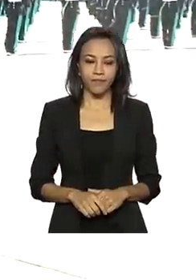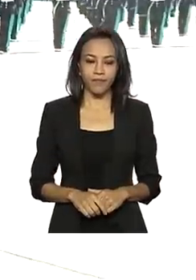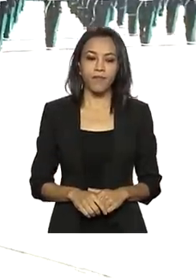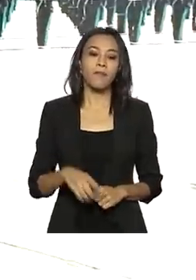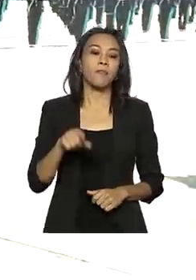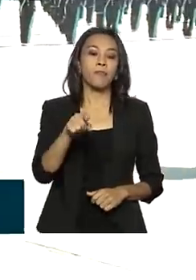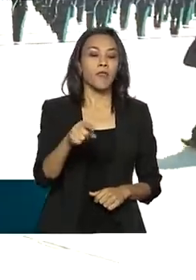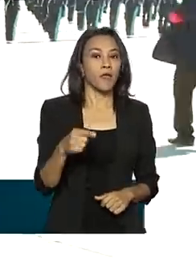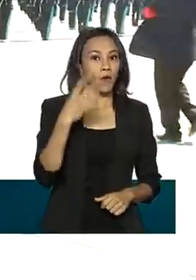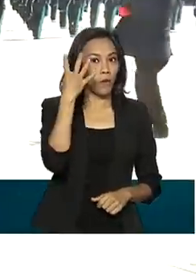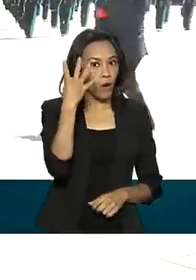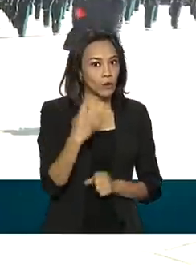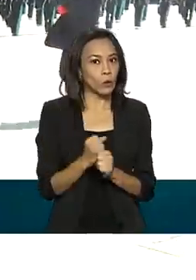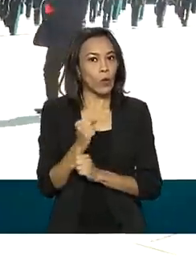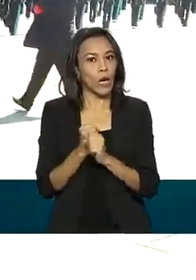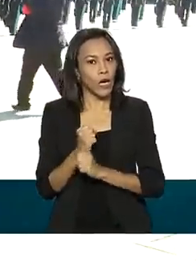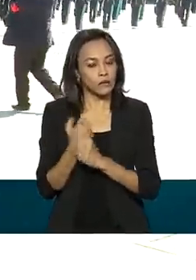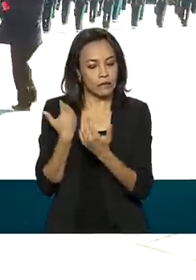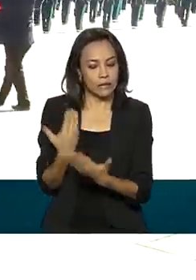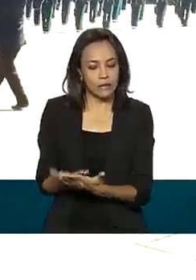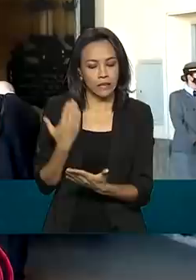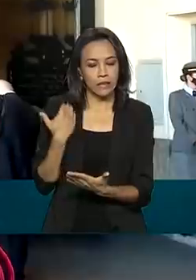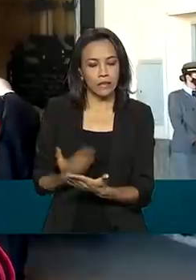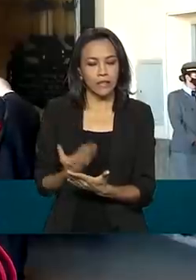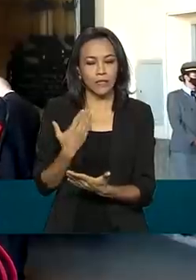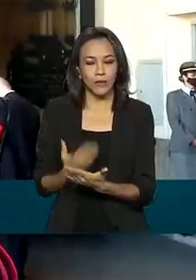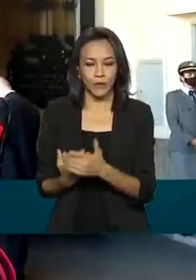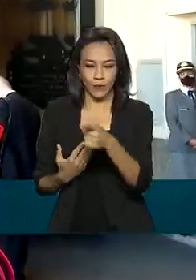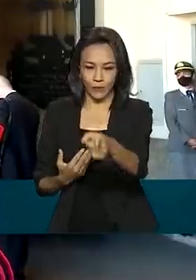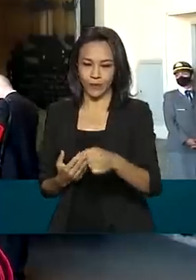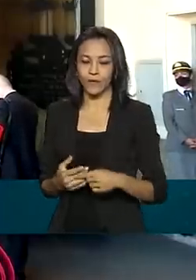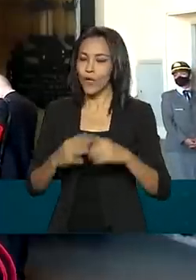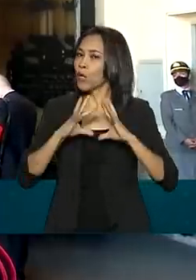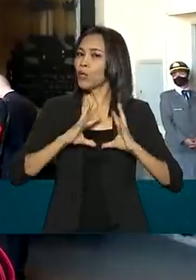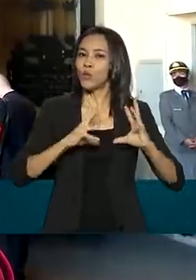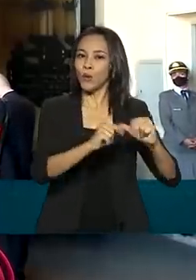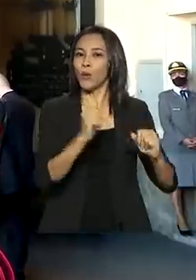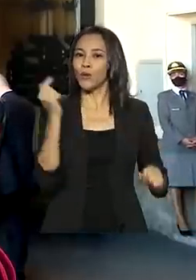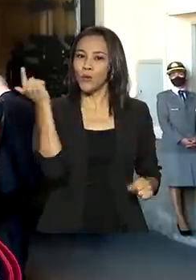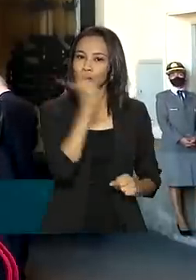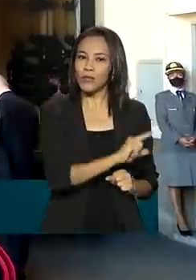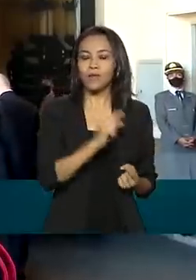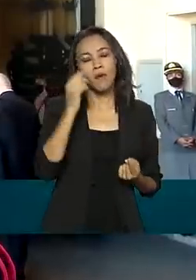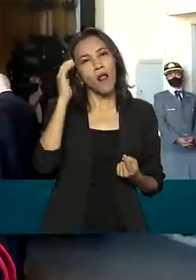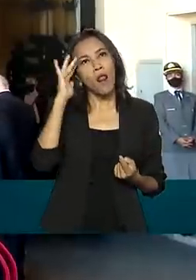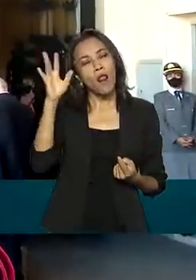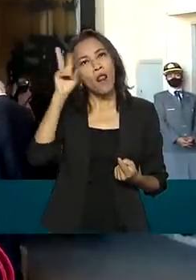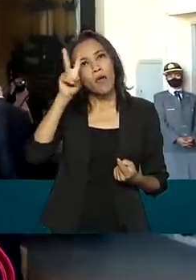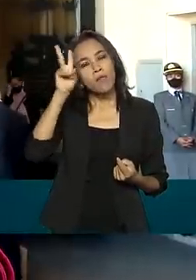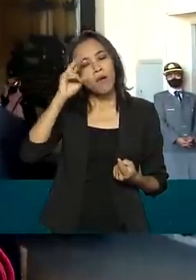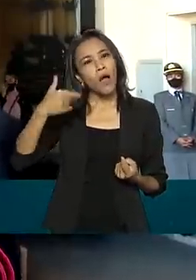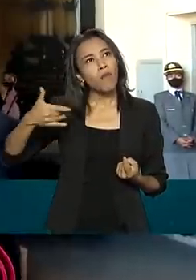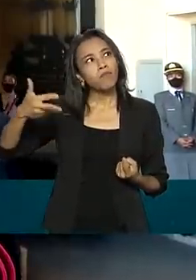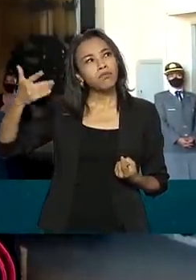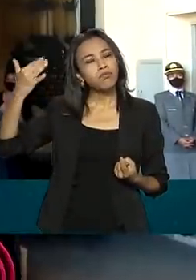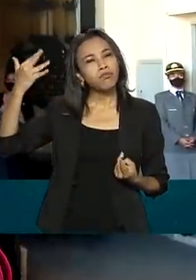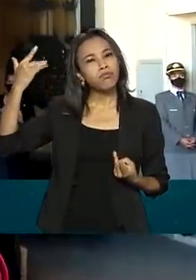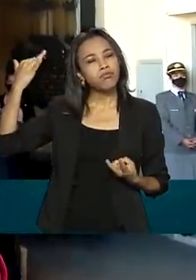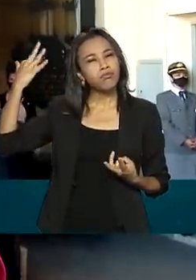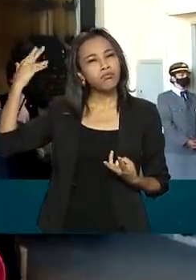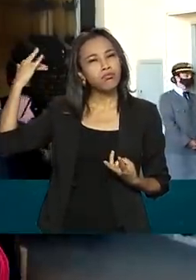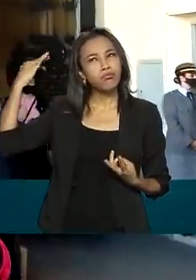Foram quatro anos de estudo, mas o grande dia chegou. Todos nós conseguimos recordar de tudo o que nós passamos até aqui,